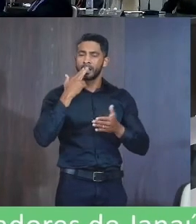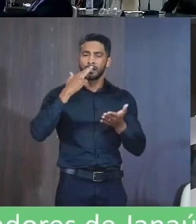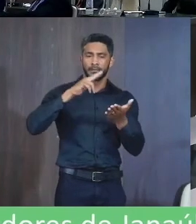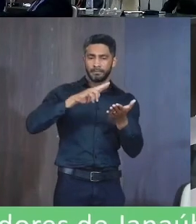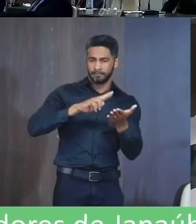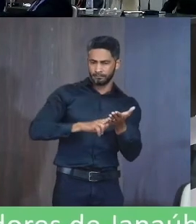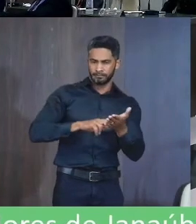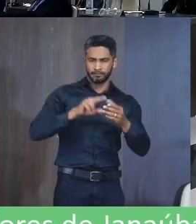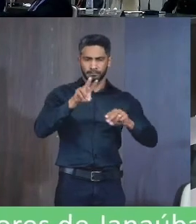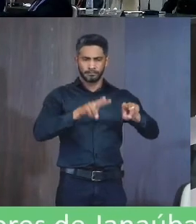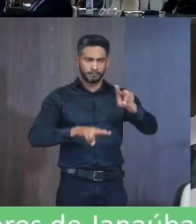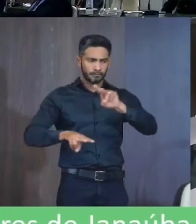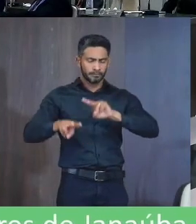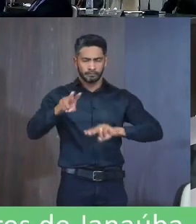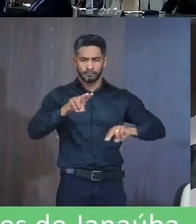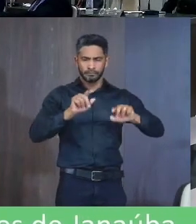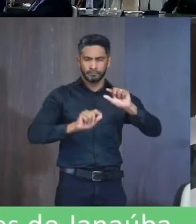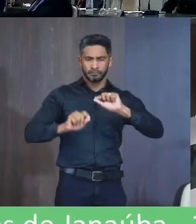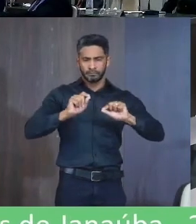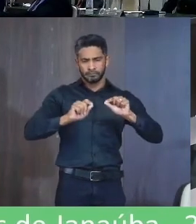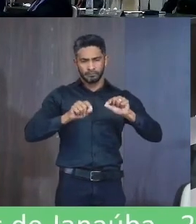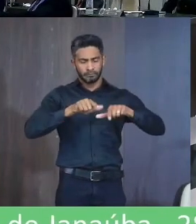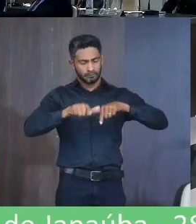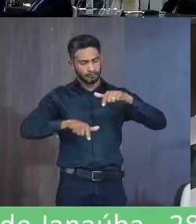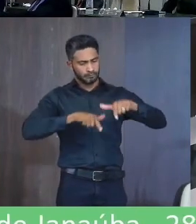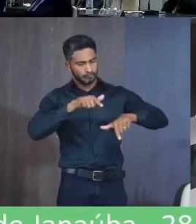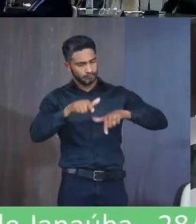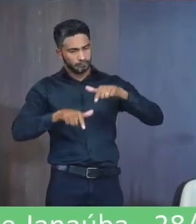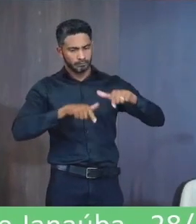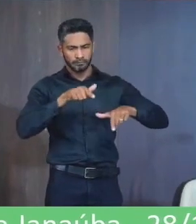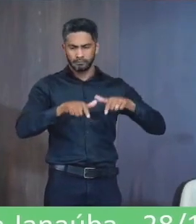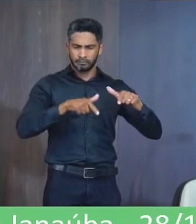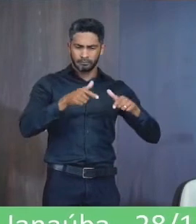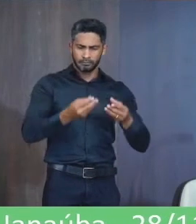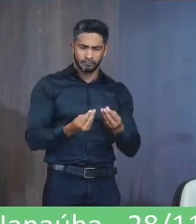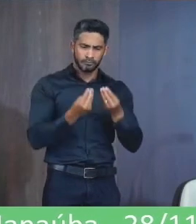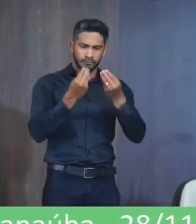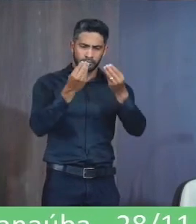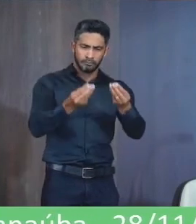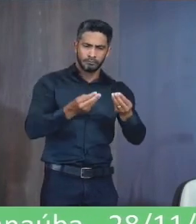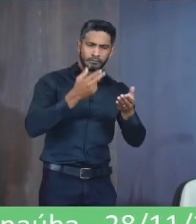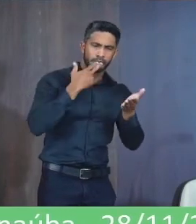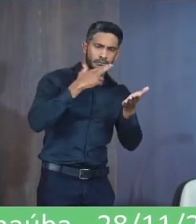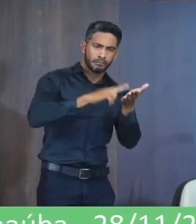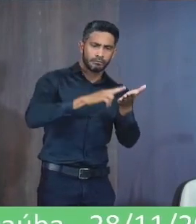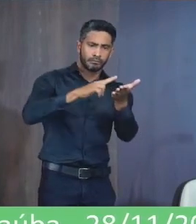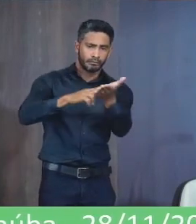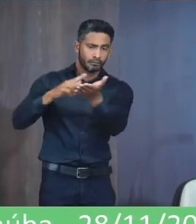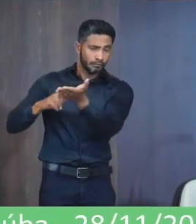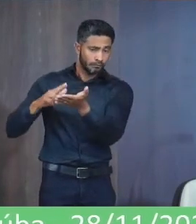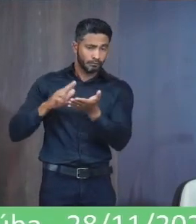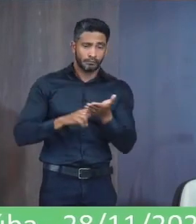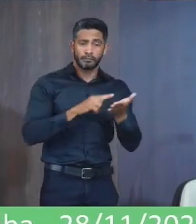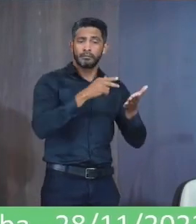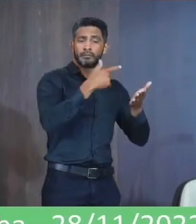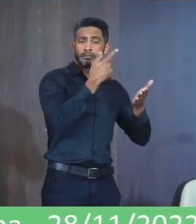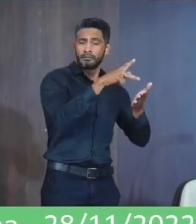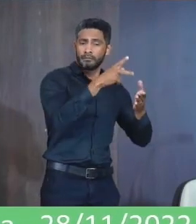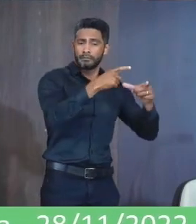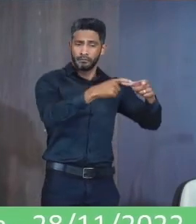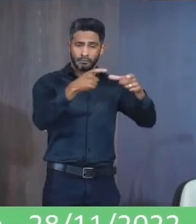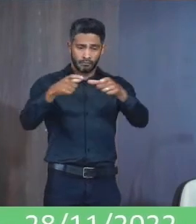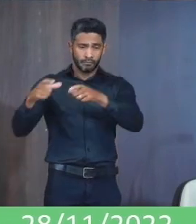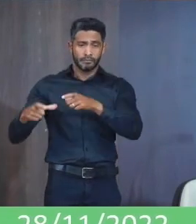Analisar a possibilidade De implementar o serviço Distribuição domiciliar Nos bairros Clarita, Baixa da Colônia Jardim das Acasas, Salgodão 2